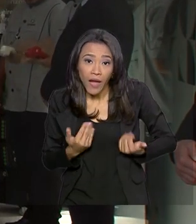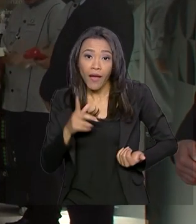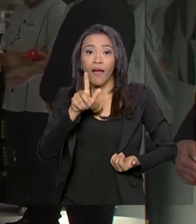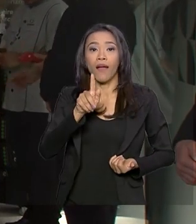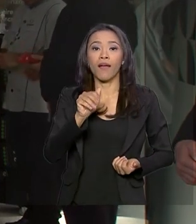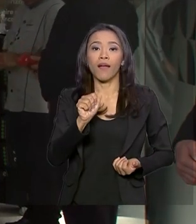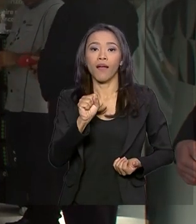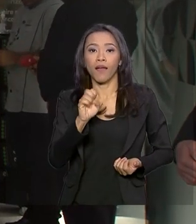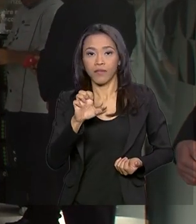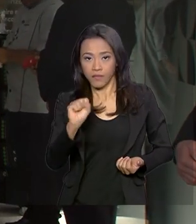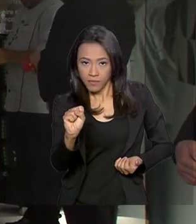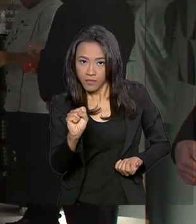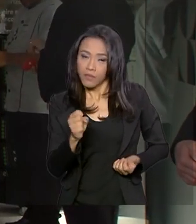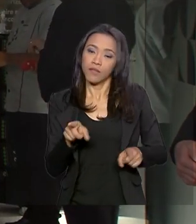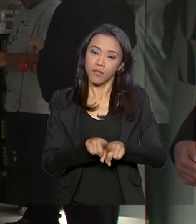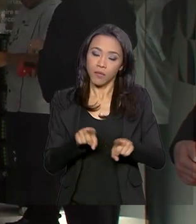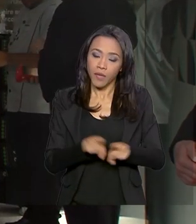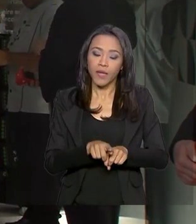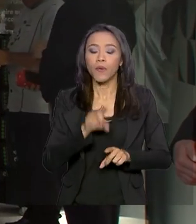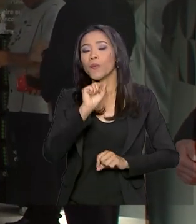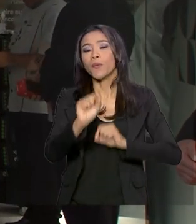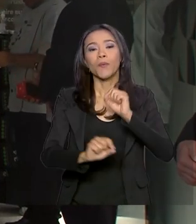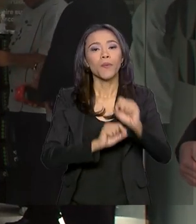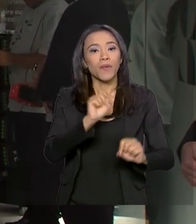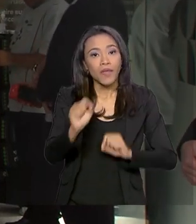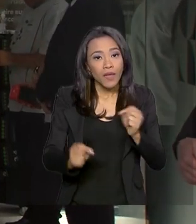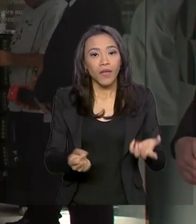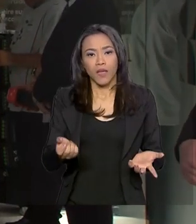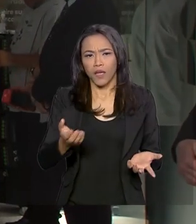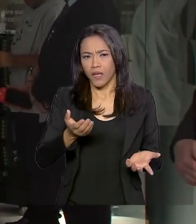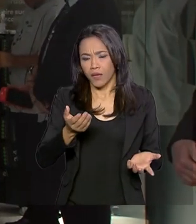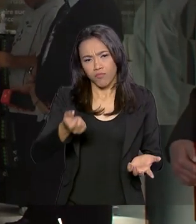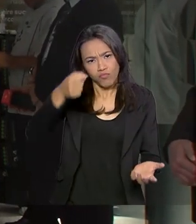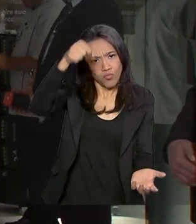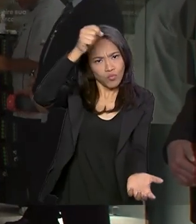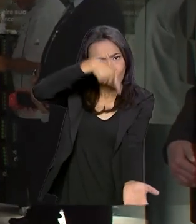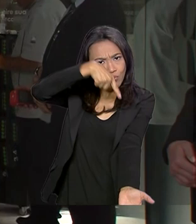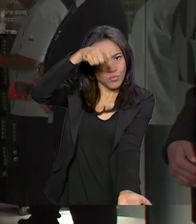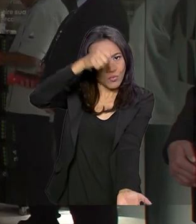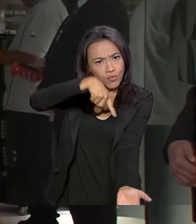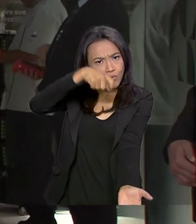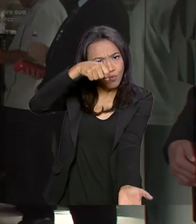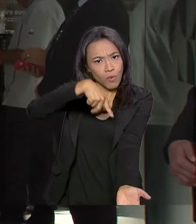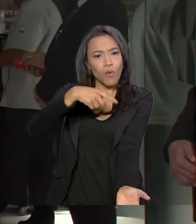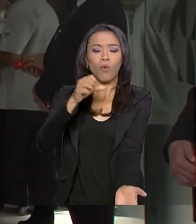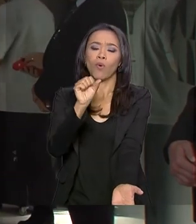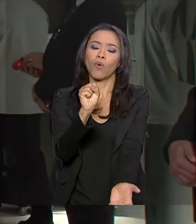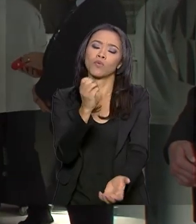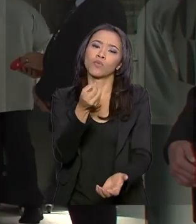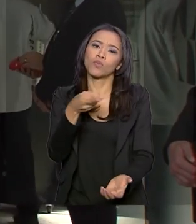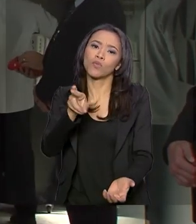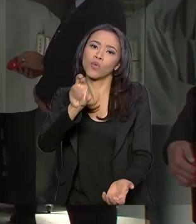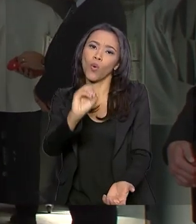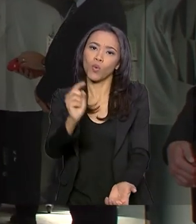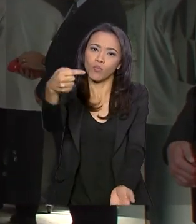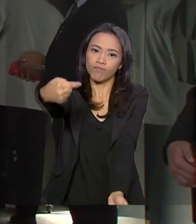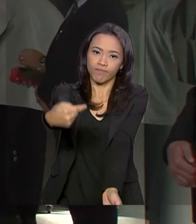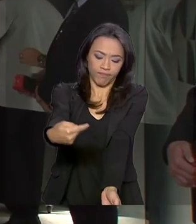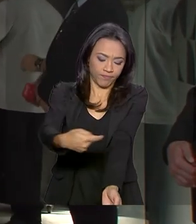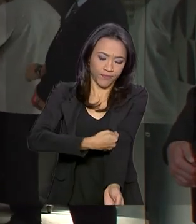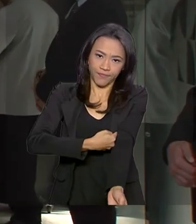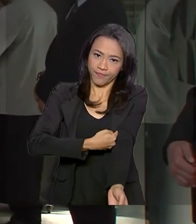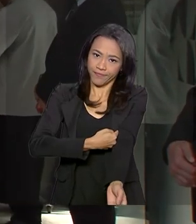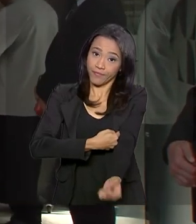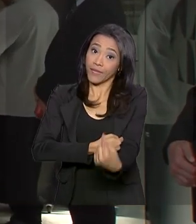e a nutrição passou a ser feita por meio de soro aplicado diretamente na veia. Os